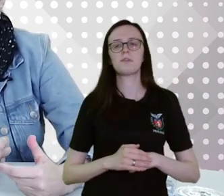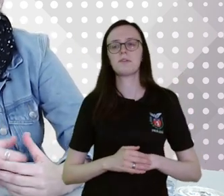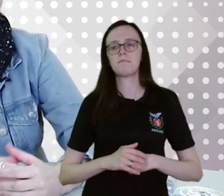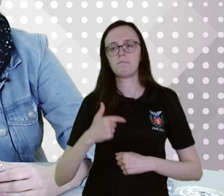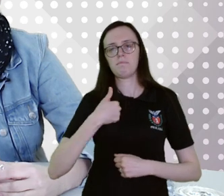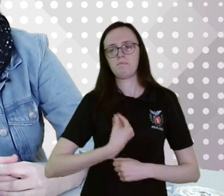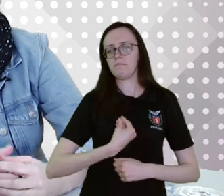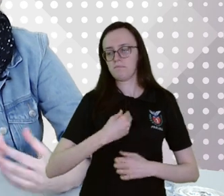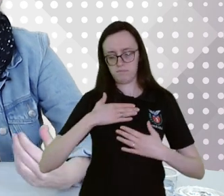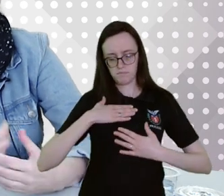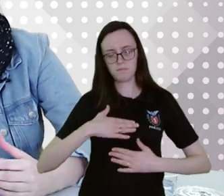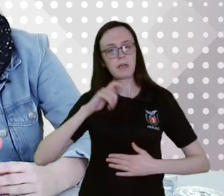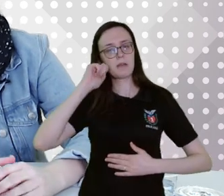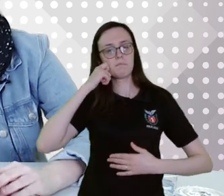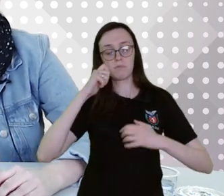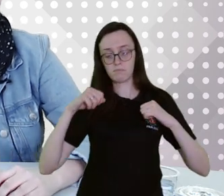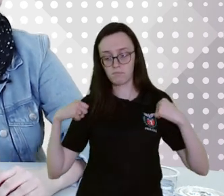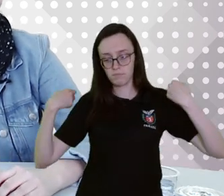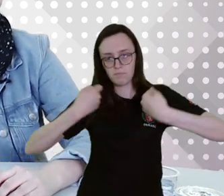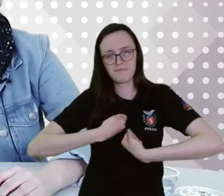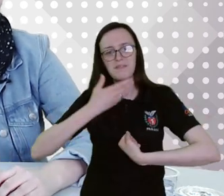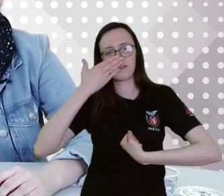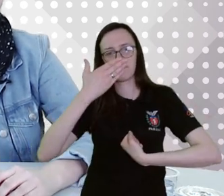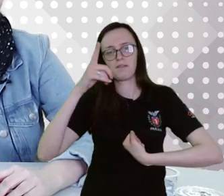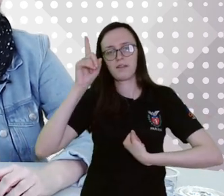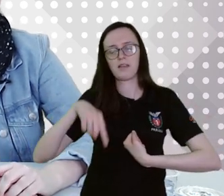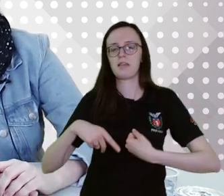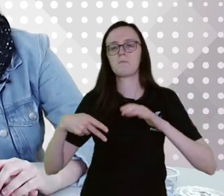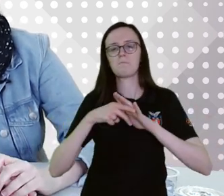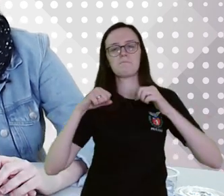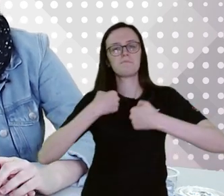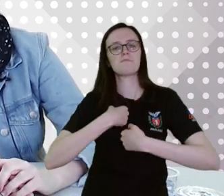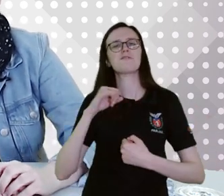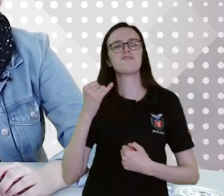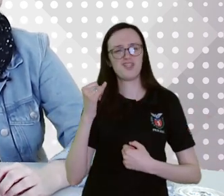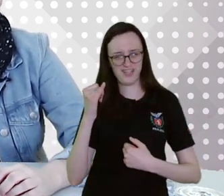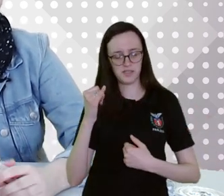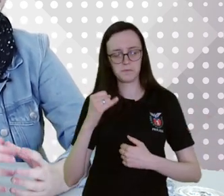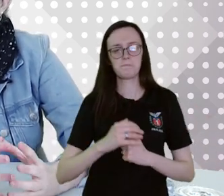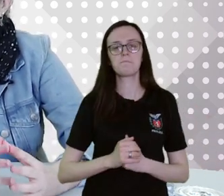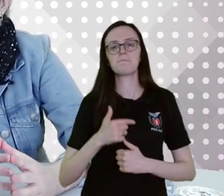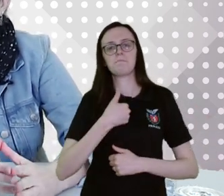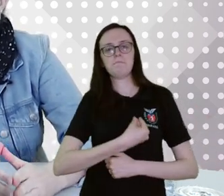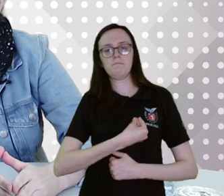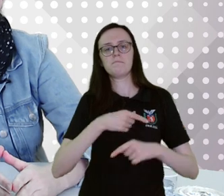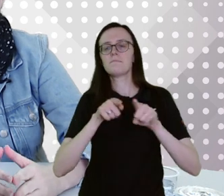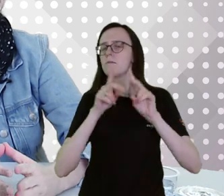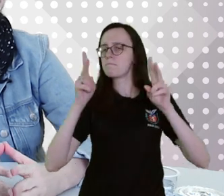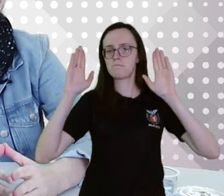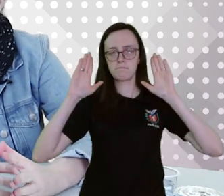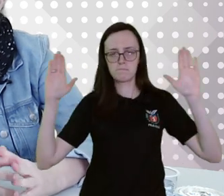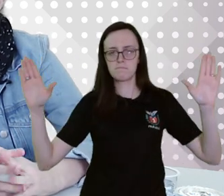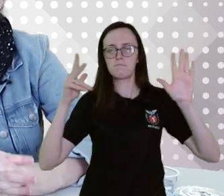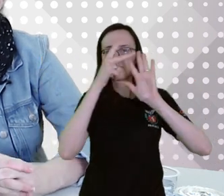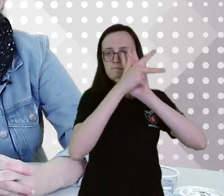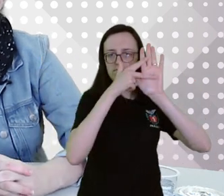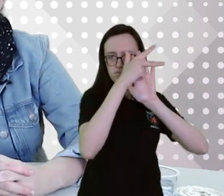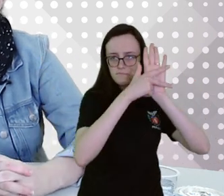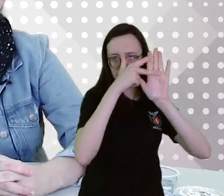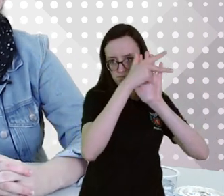uma roupa preta e, por cima, uma jaqueta jeans. Estou com o mesmo fundo do canal do professor